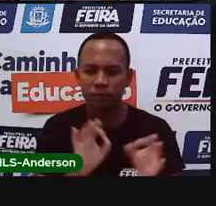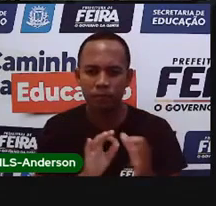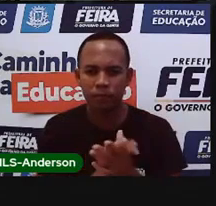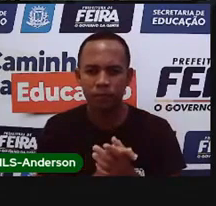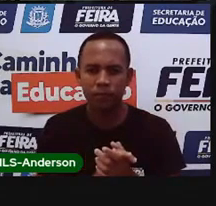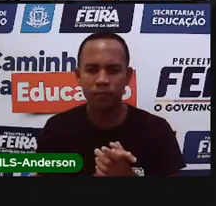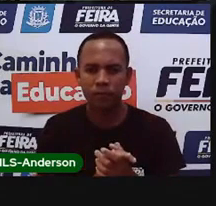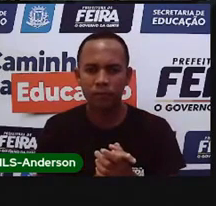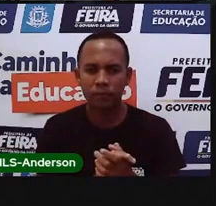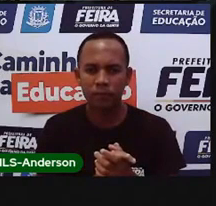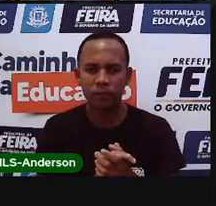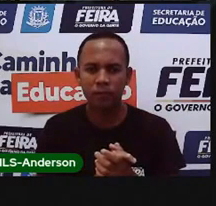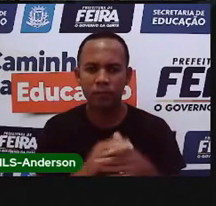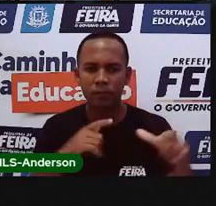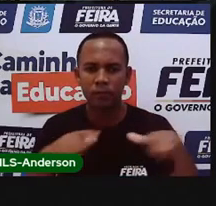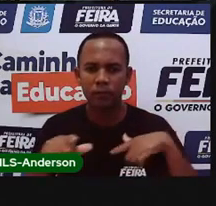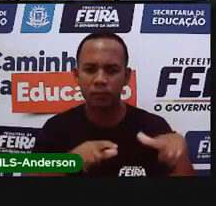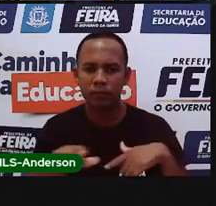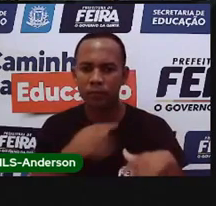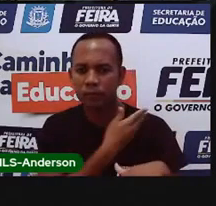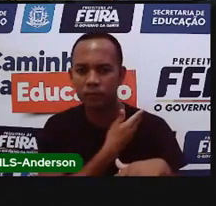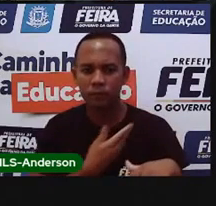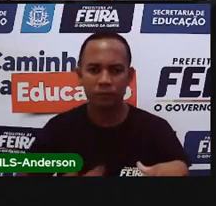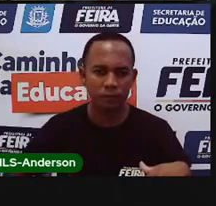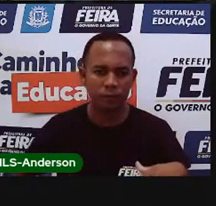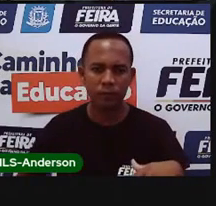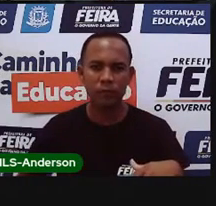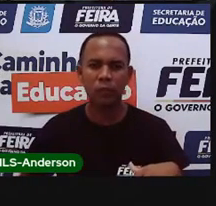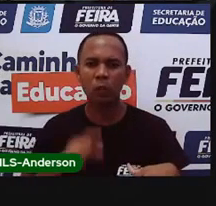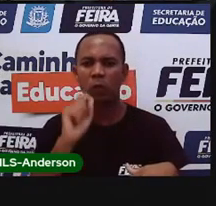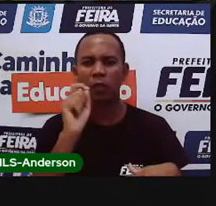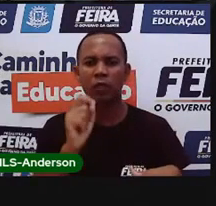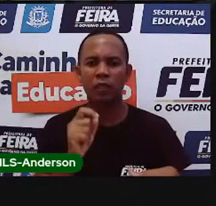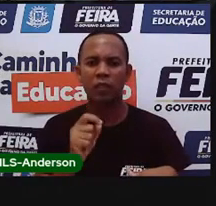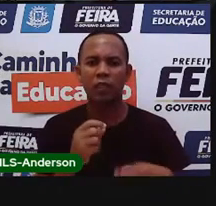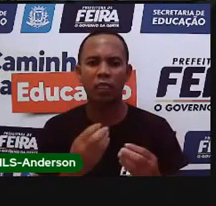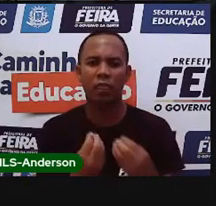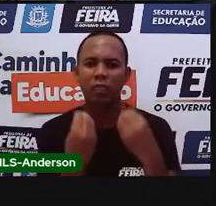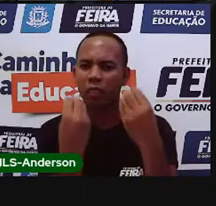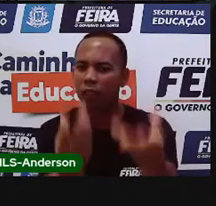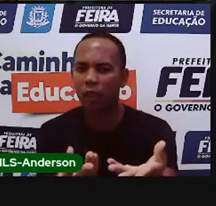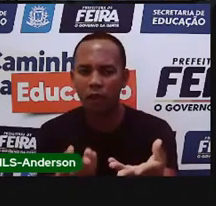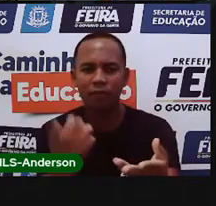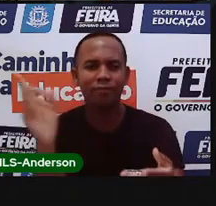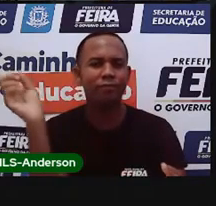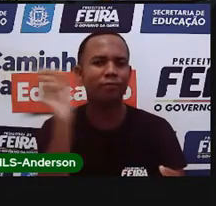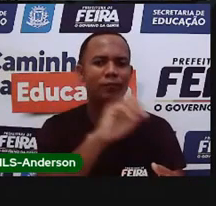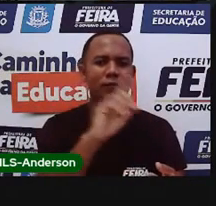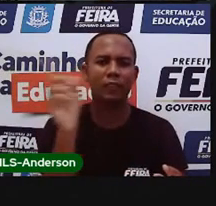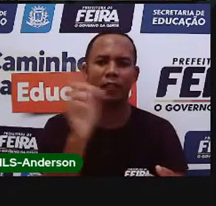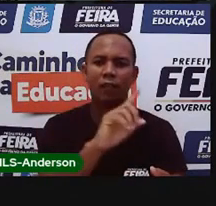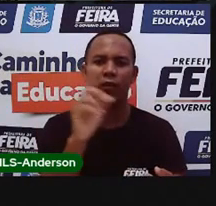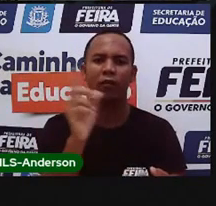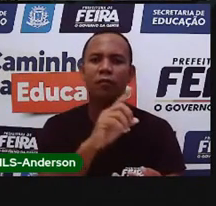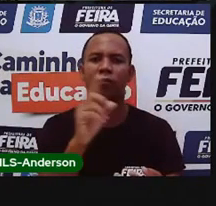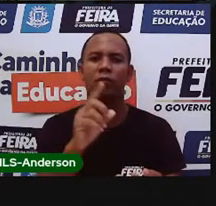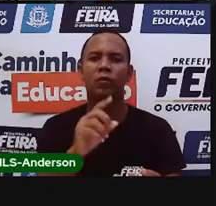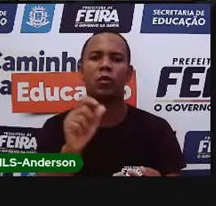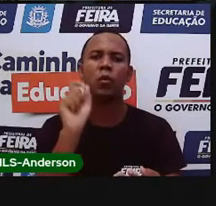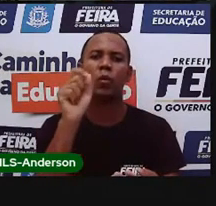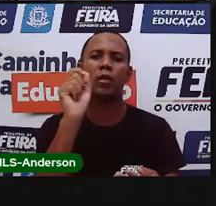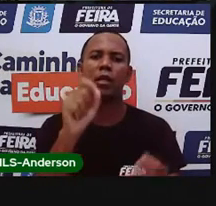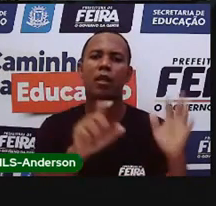manutenção. Os serviços públicos não são, portanto, favores feitos à população pelo poder